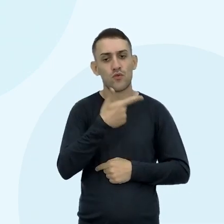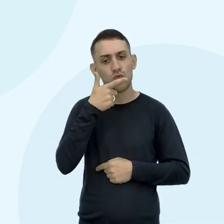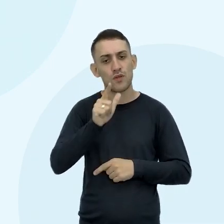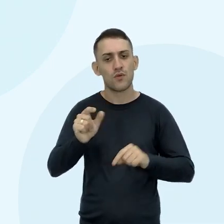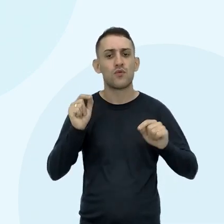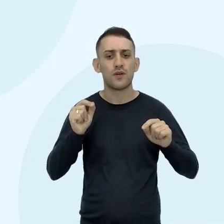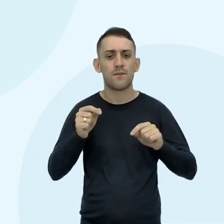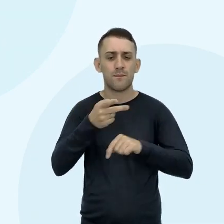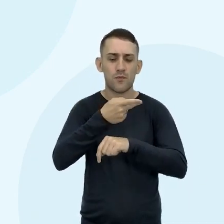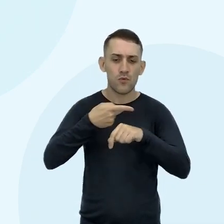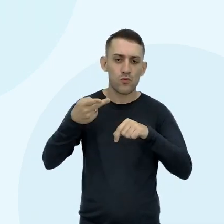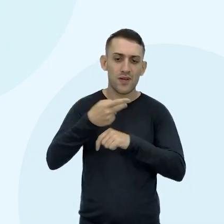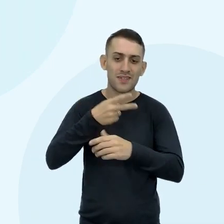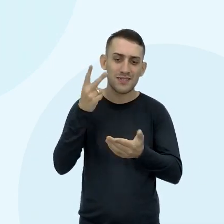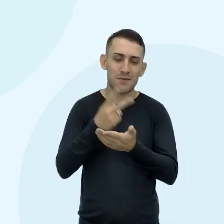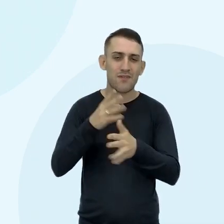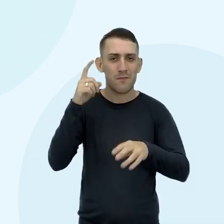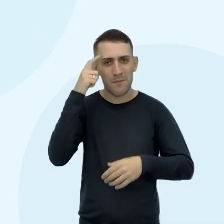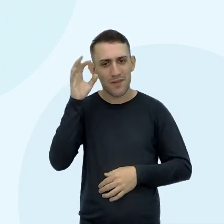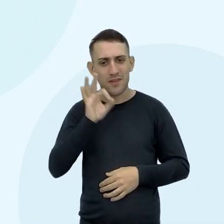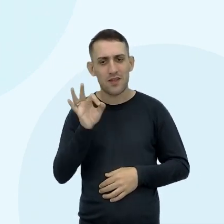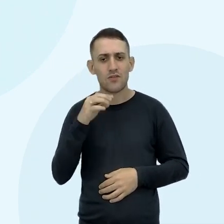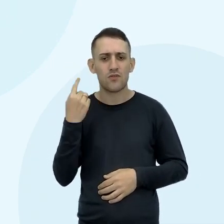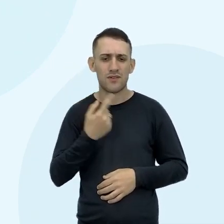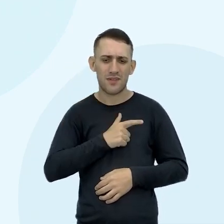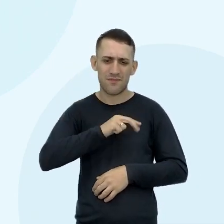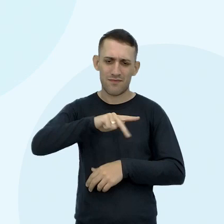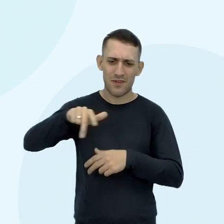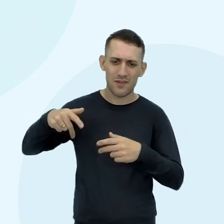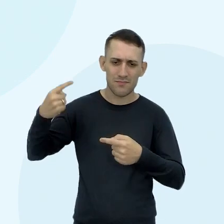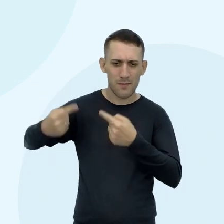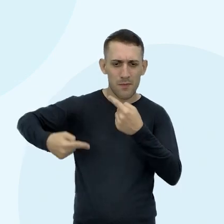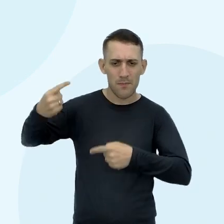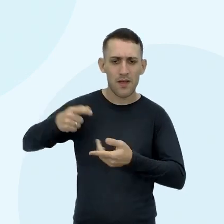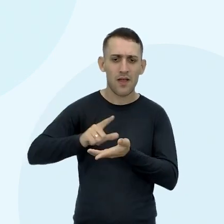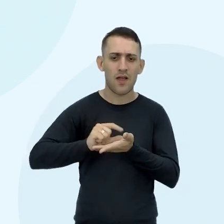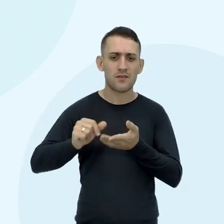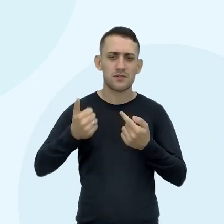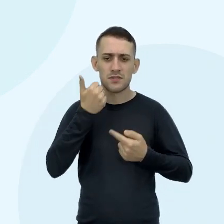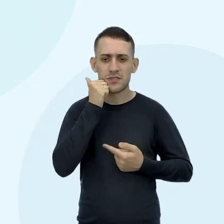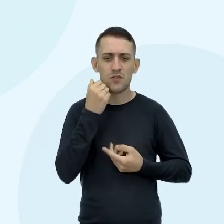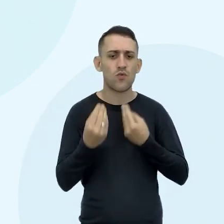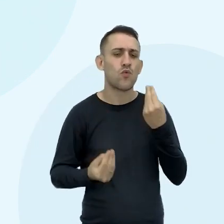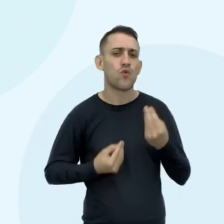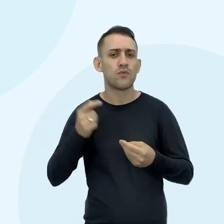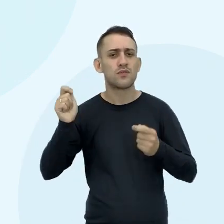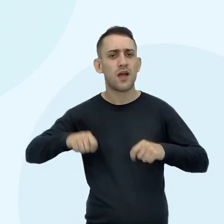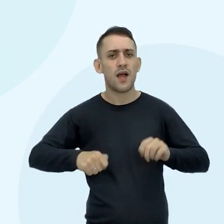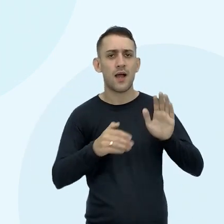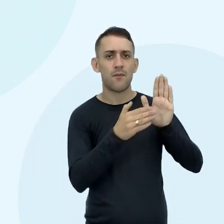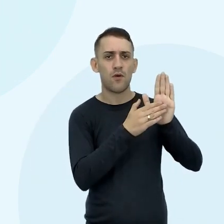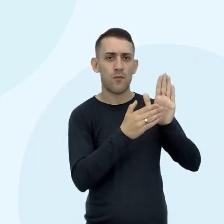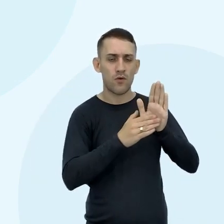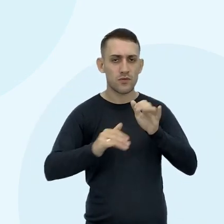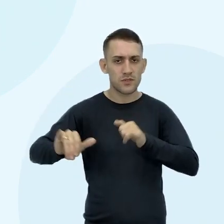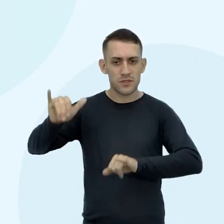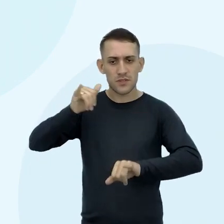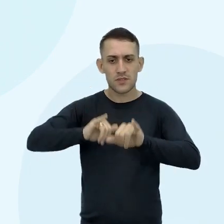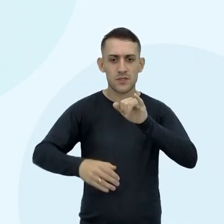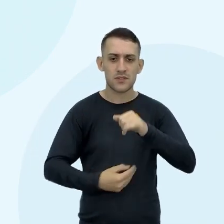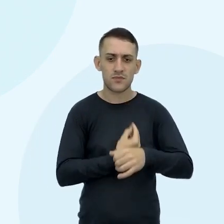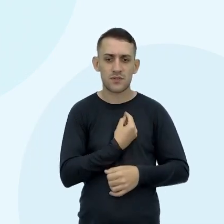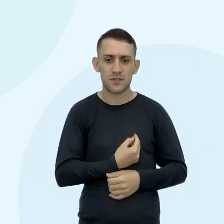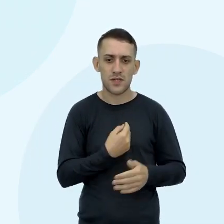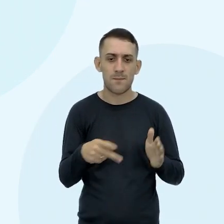muitas vezes No espaço Sem pensar Então a gente teve Muita discussão De artigos científicos De como seria A proposta química De vida